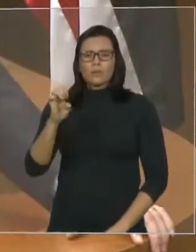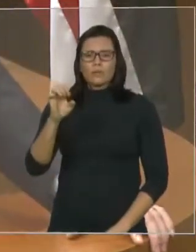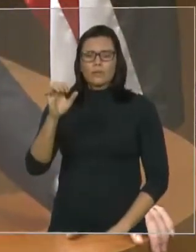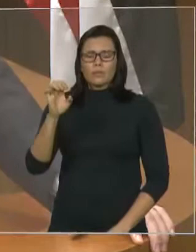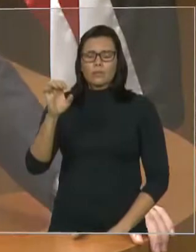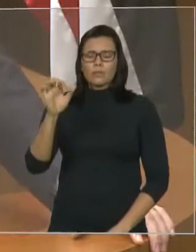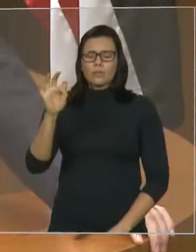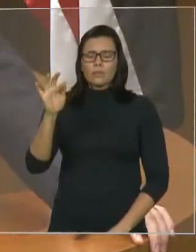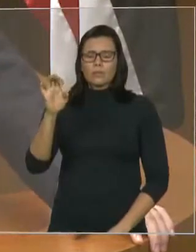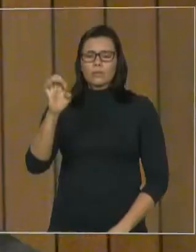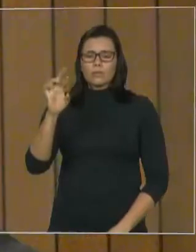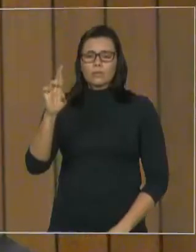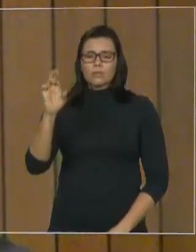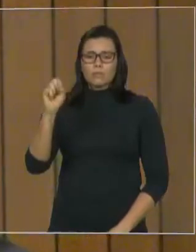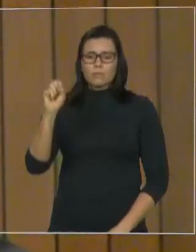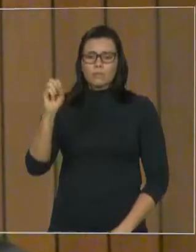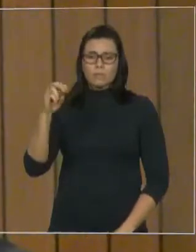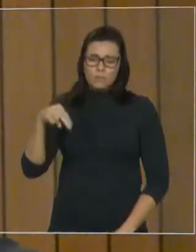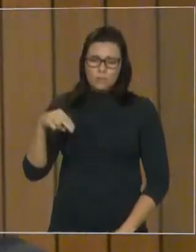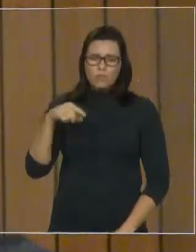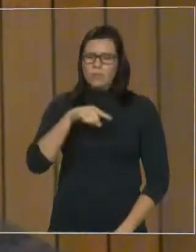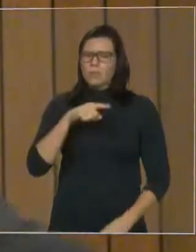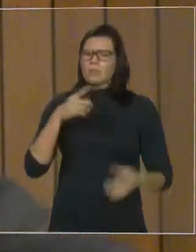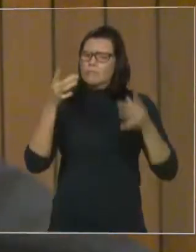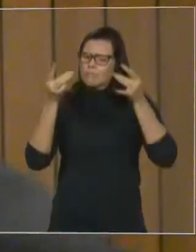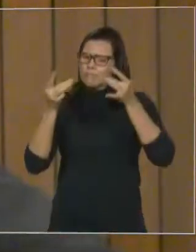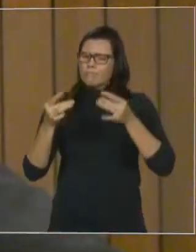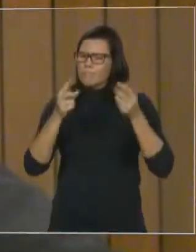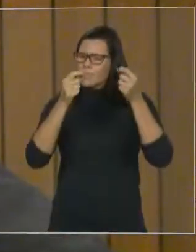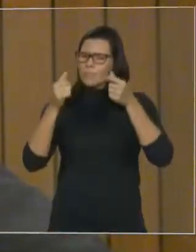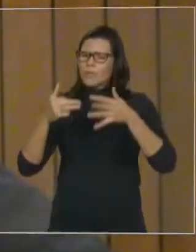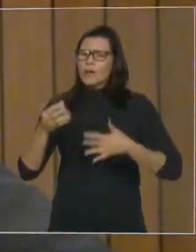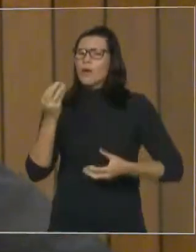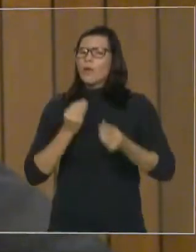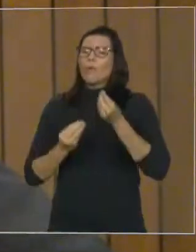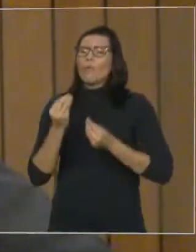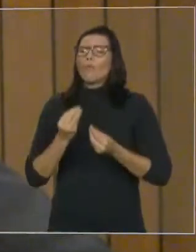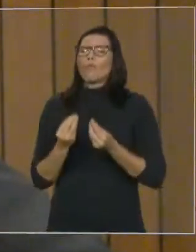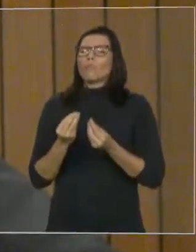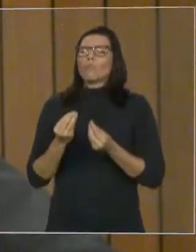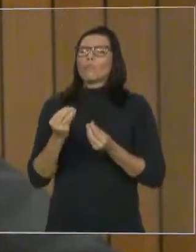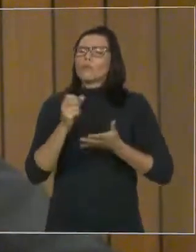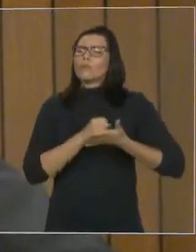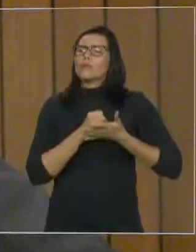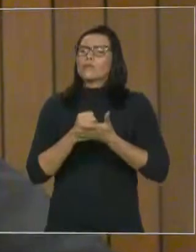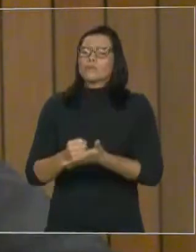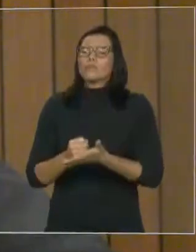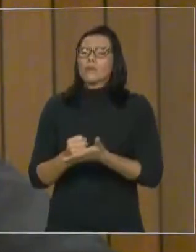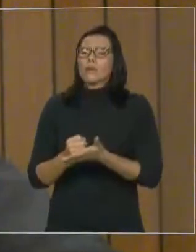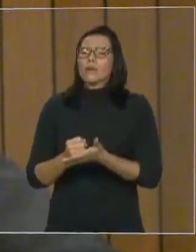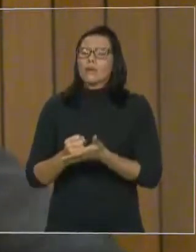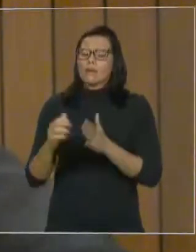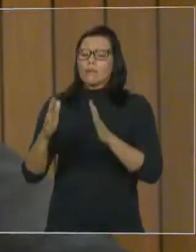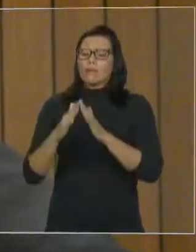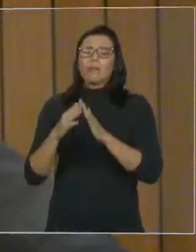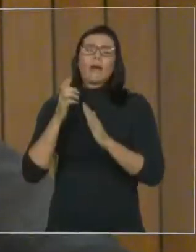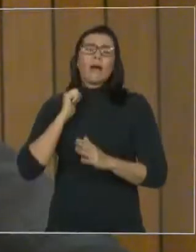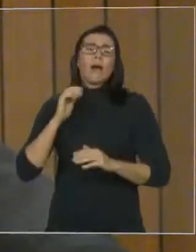melhorias nas delegacias do Estado do Maranhão. Acontece que, dois meses já se passaram,